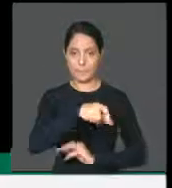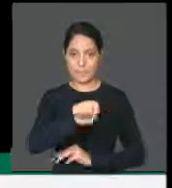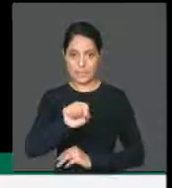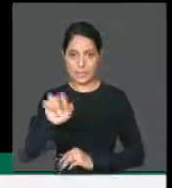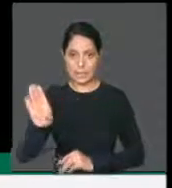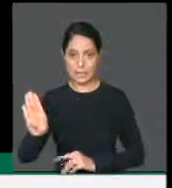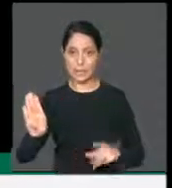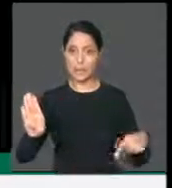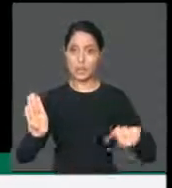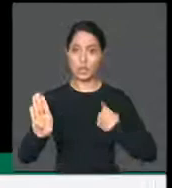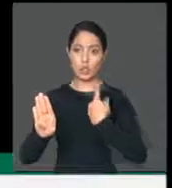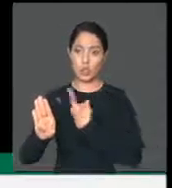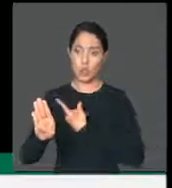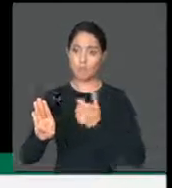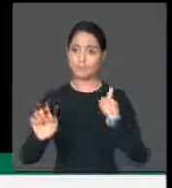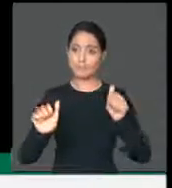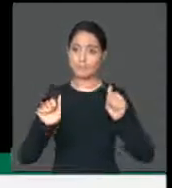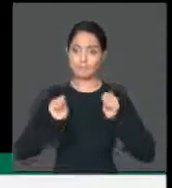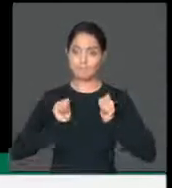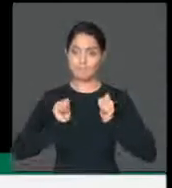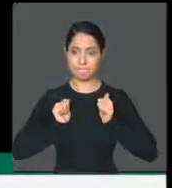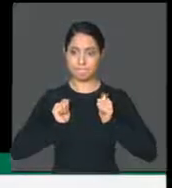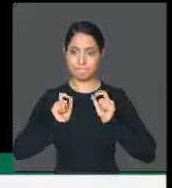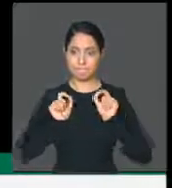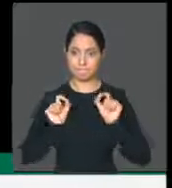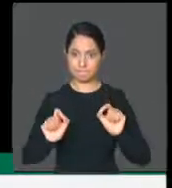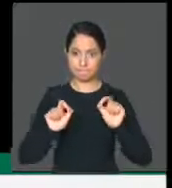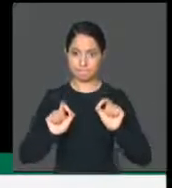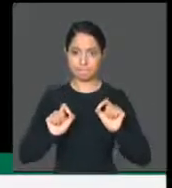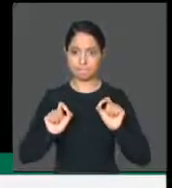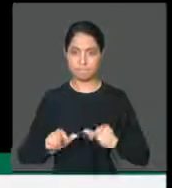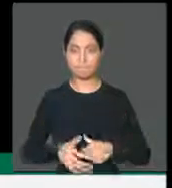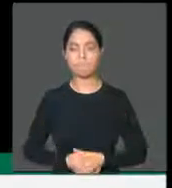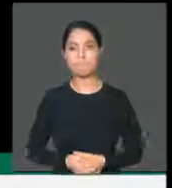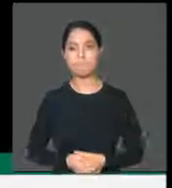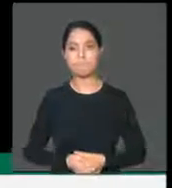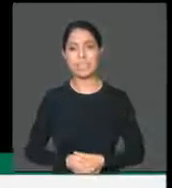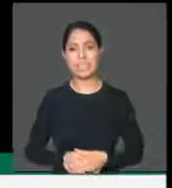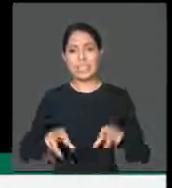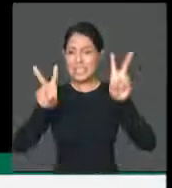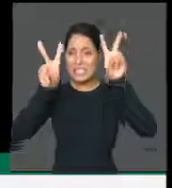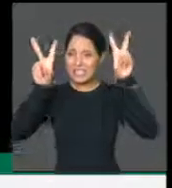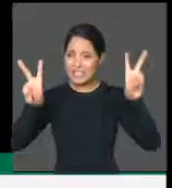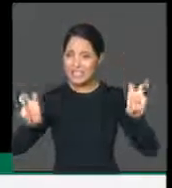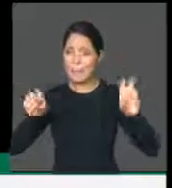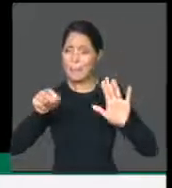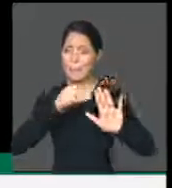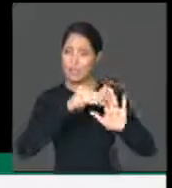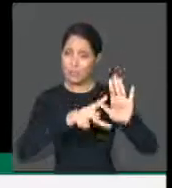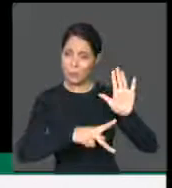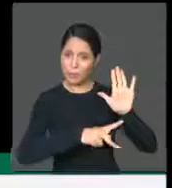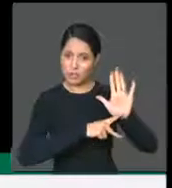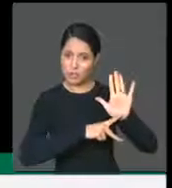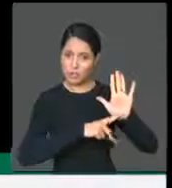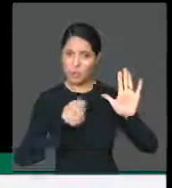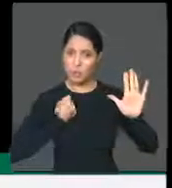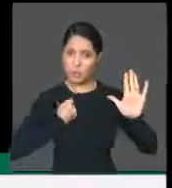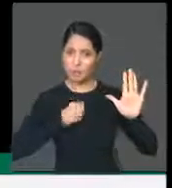obstruir essa matéria porque nós achamos que essa medida provisória, 905,